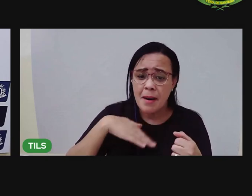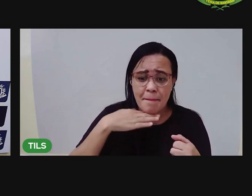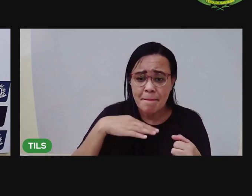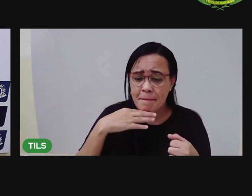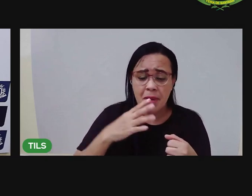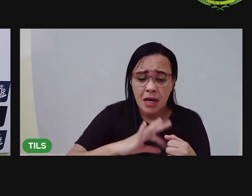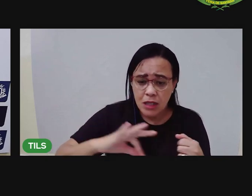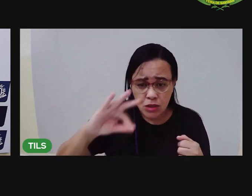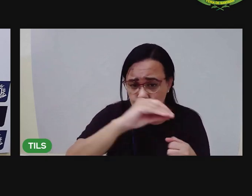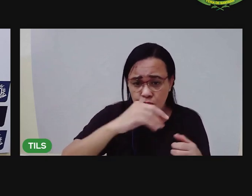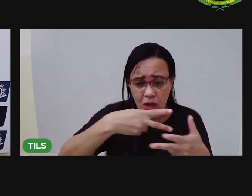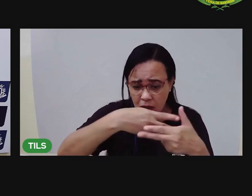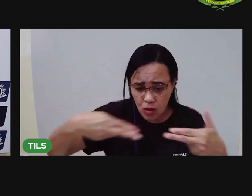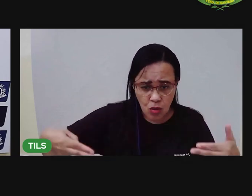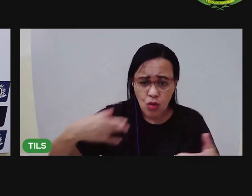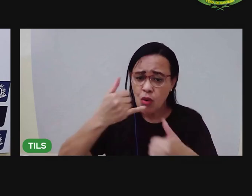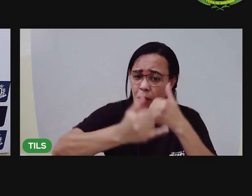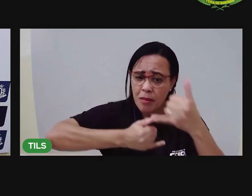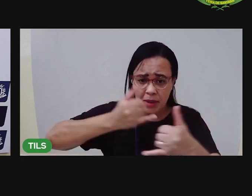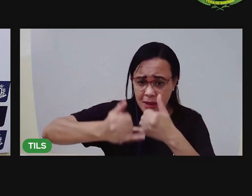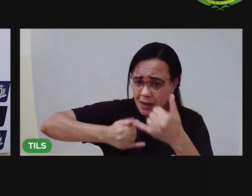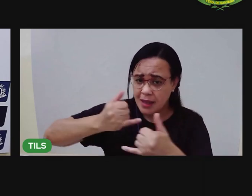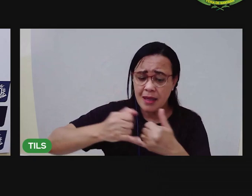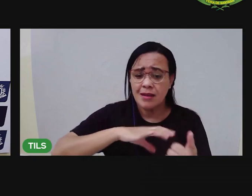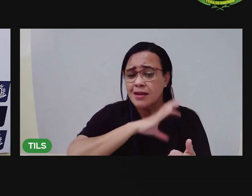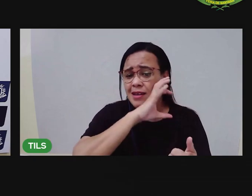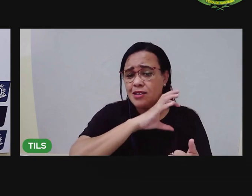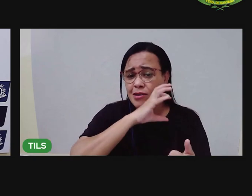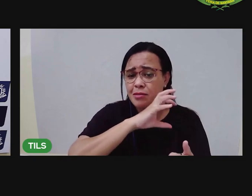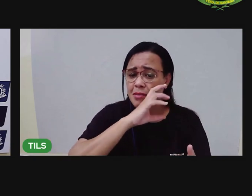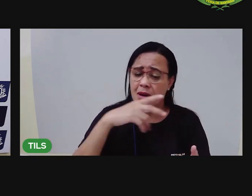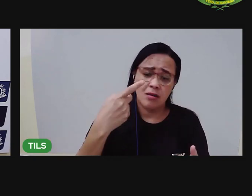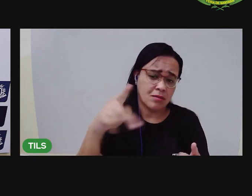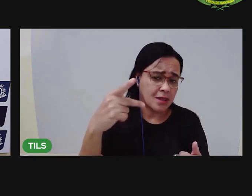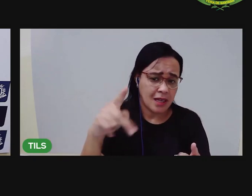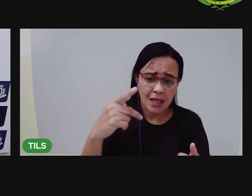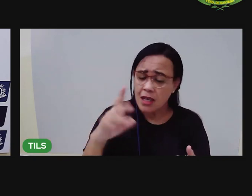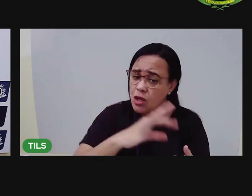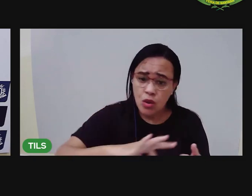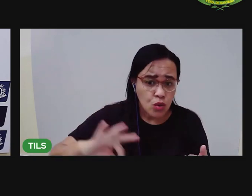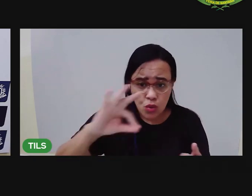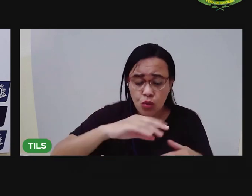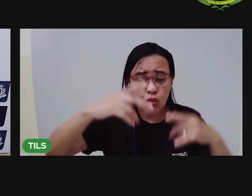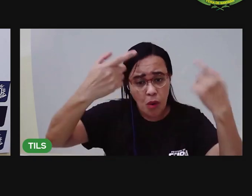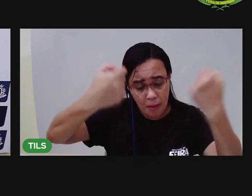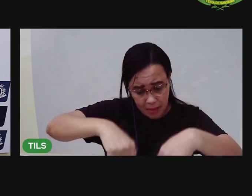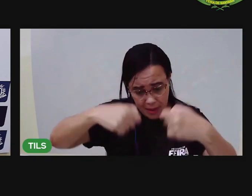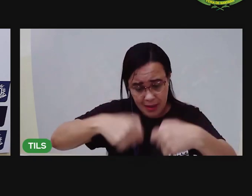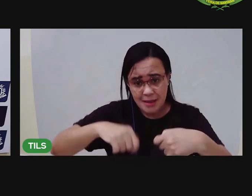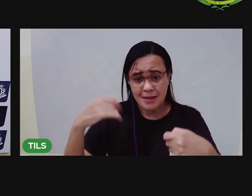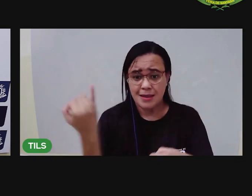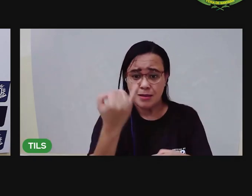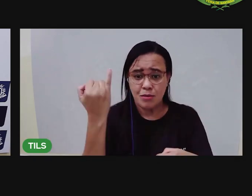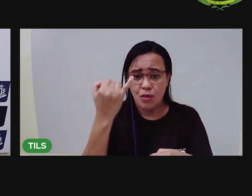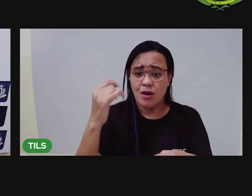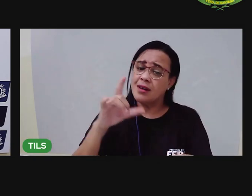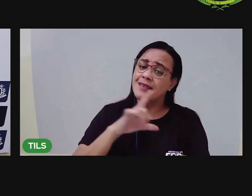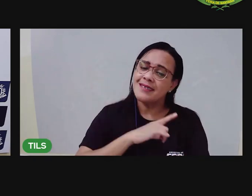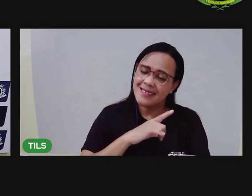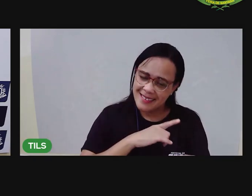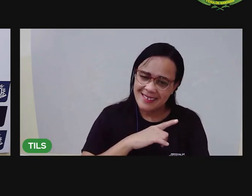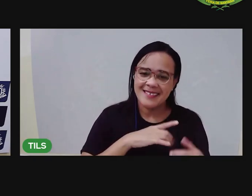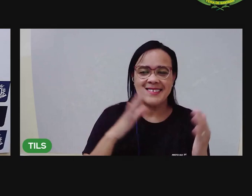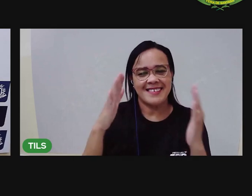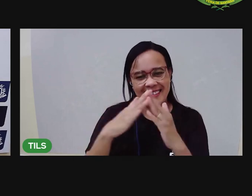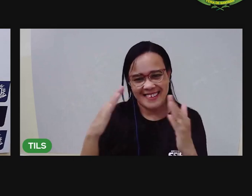Todos os brinquedos. Todos os animais domésticos. Tudo o que ele precisava. Estava ali naquele ambiente. Ele não